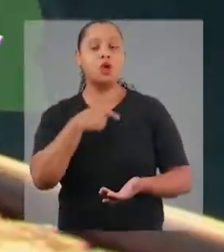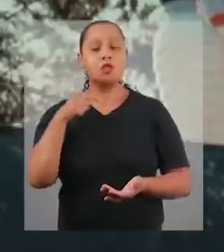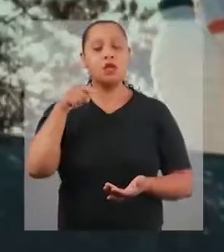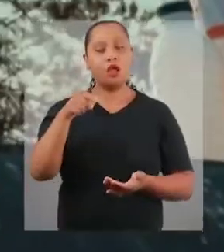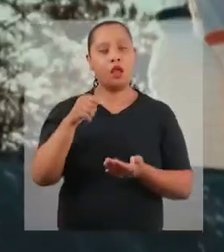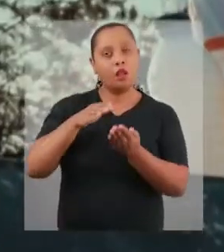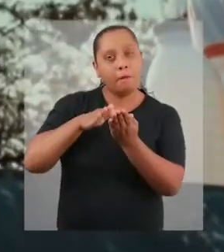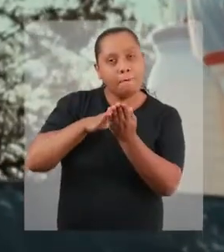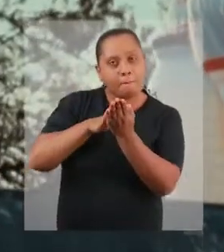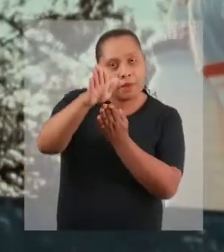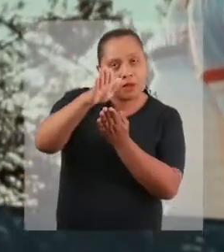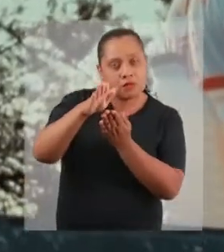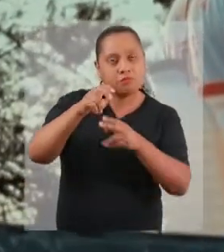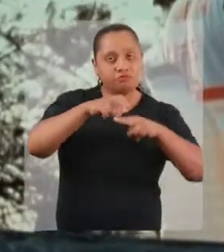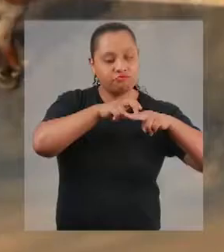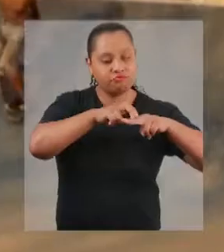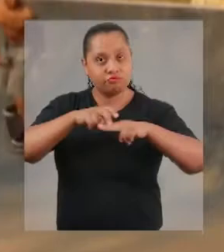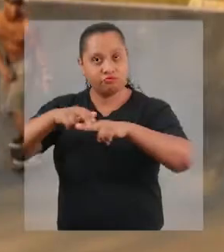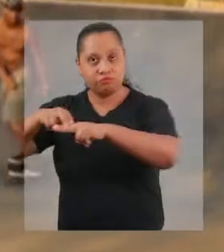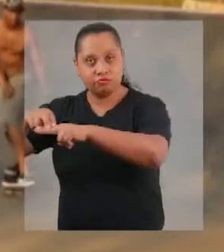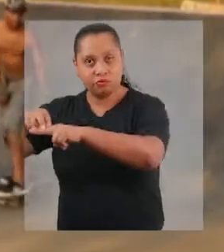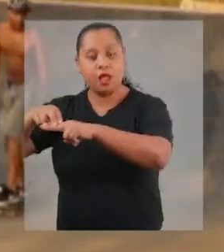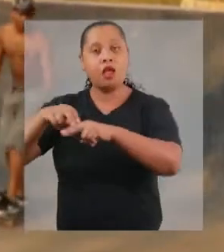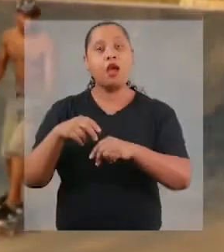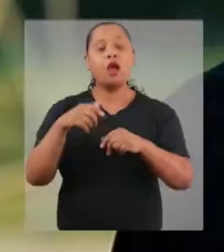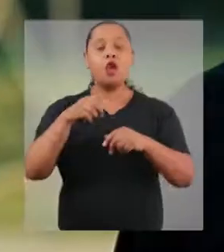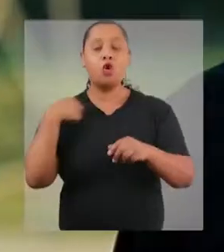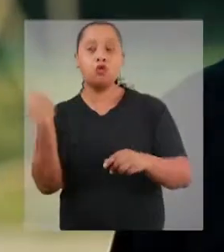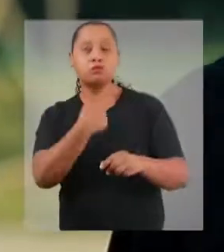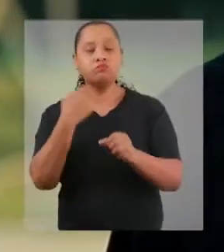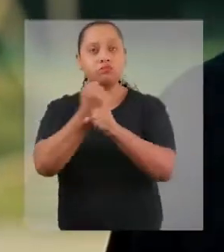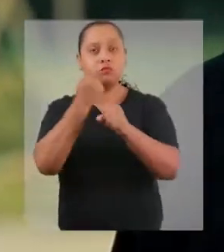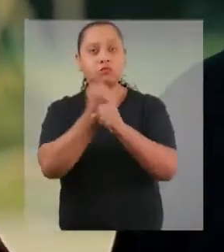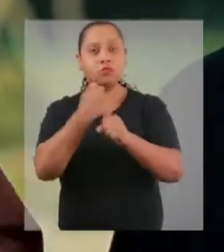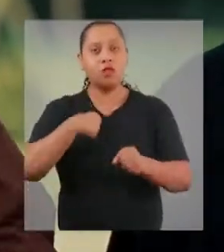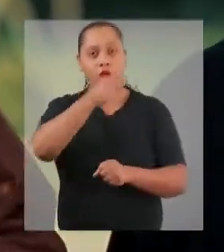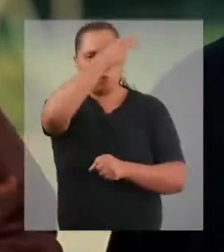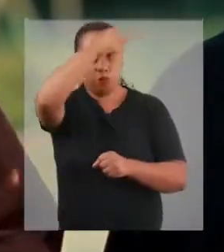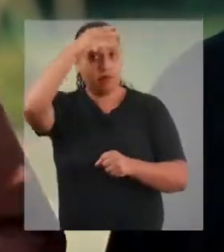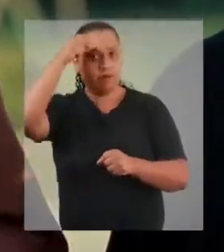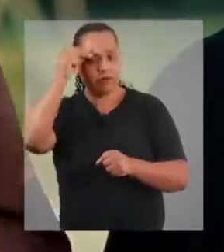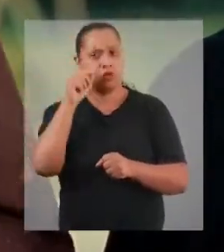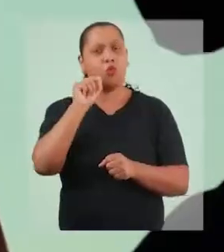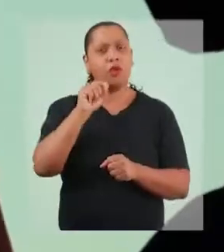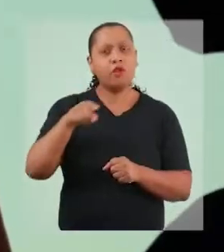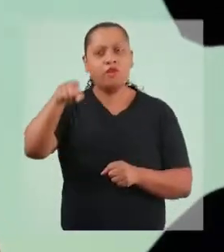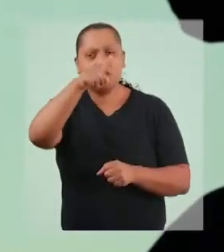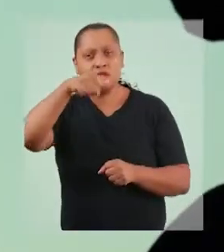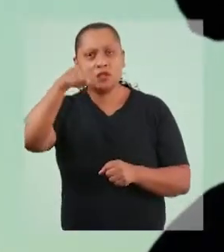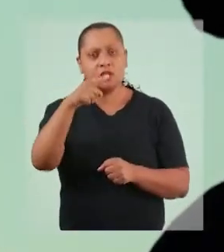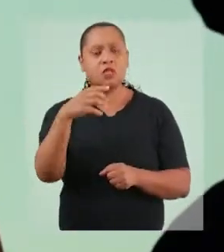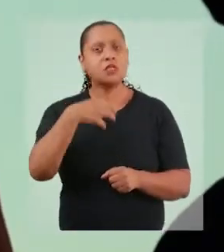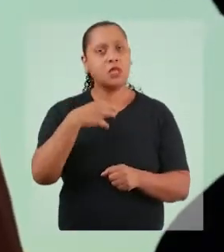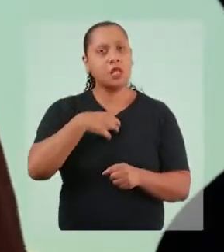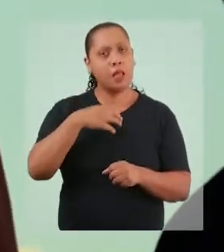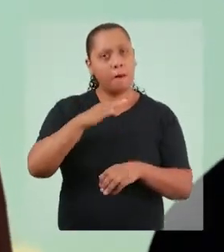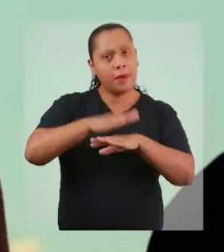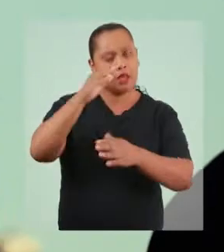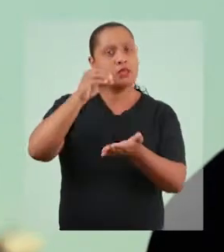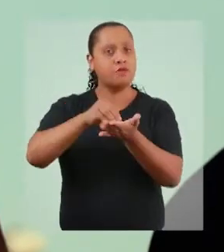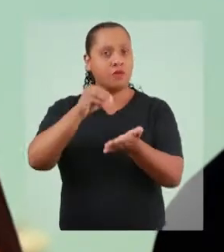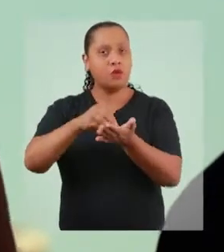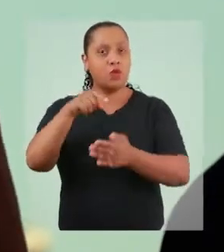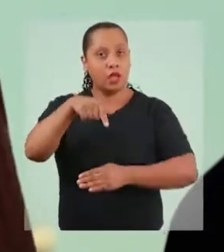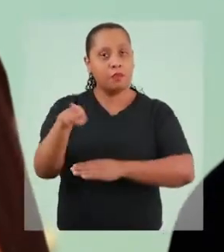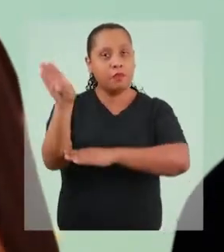Nós estamos aqui na pista de skate que nós construímos quando eu fui prefeito. O que vocês mais